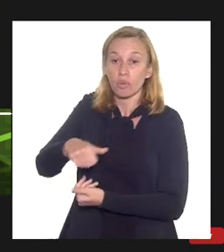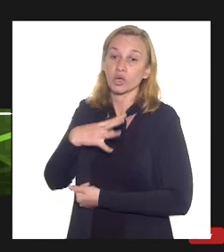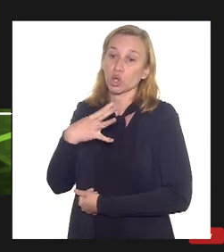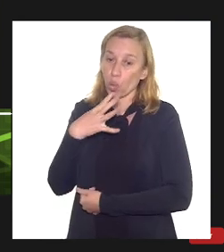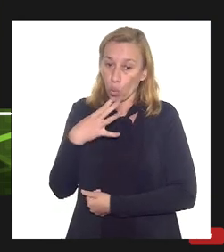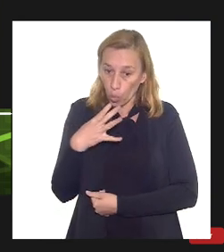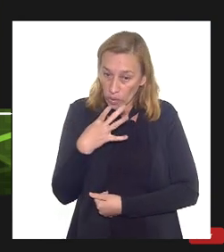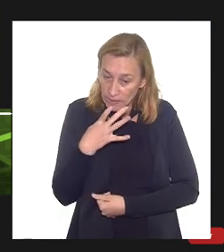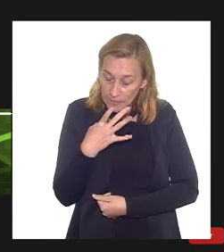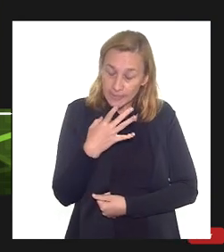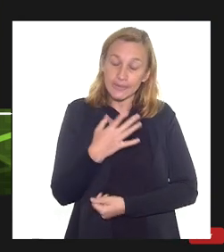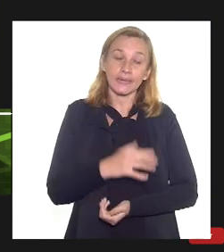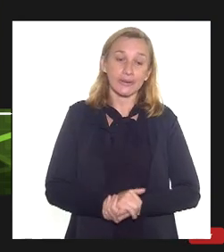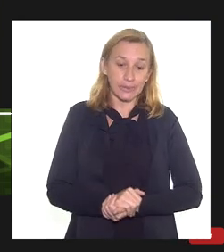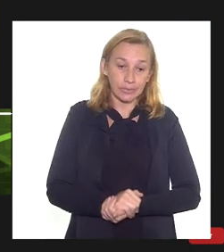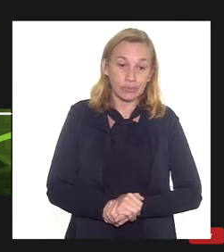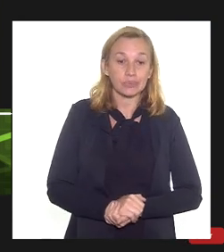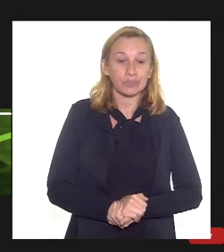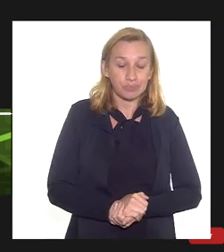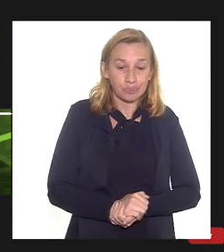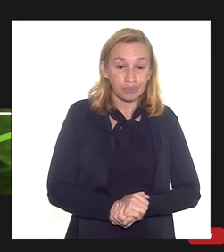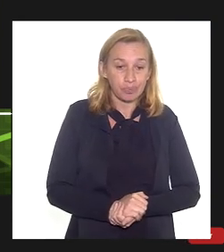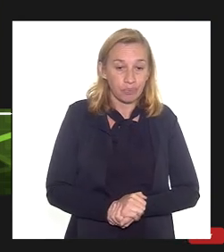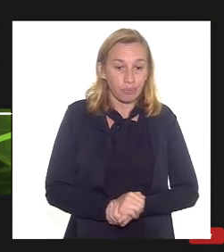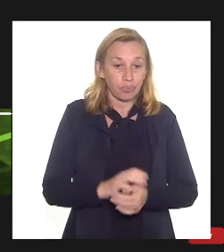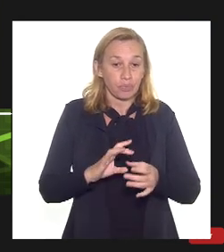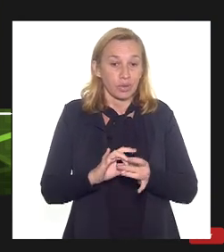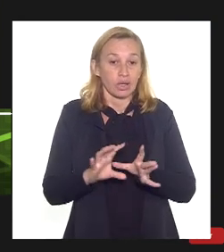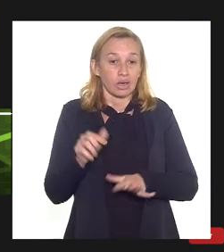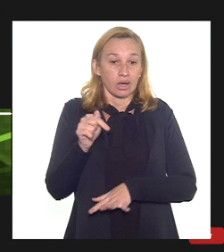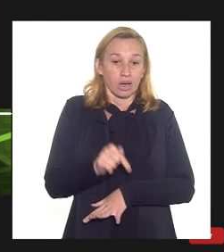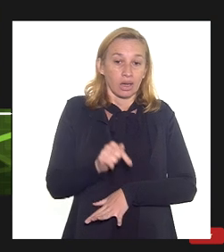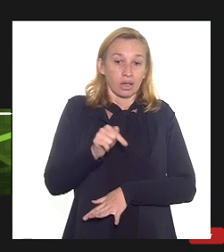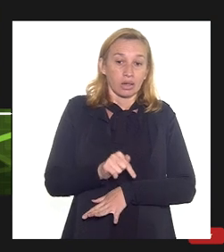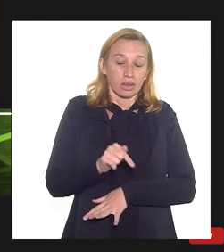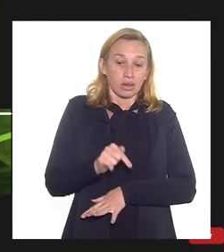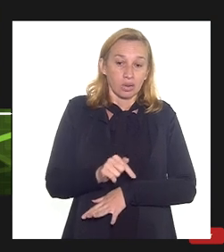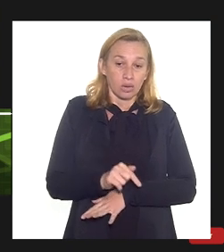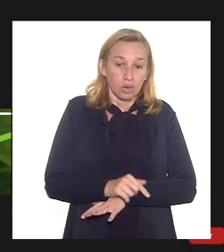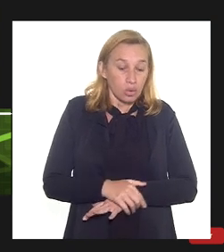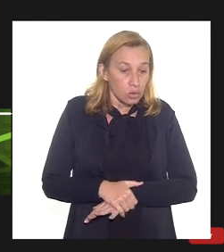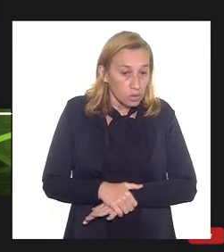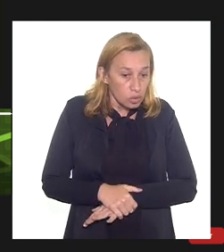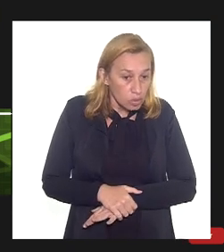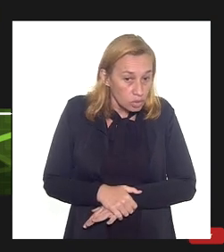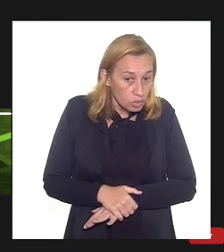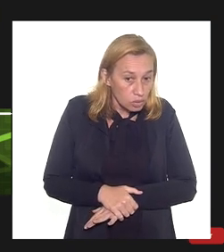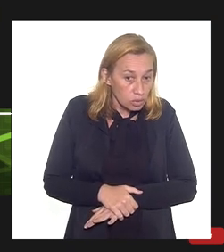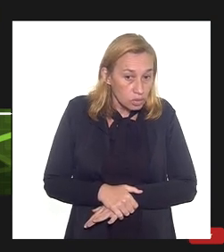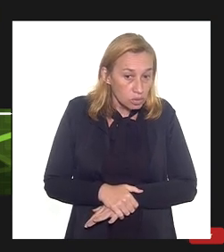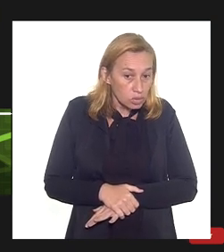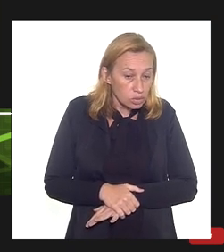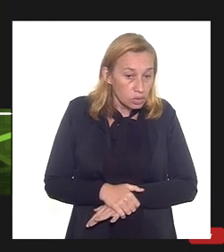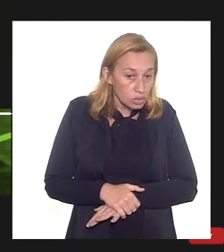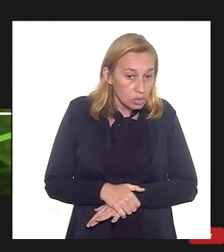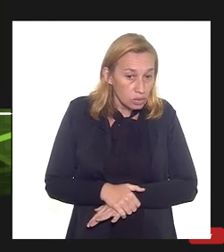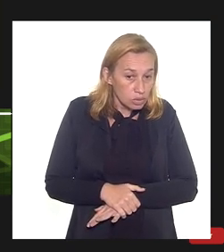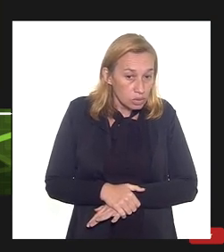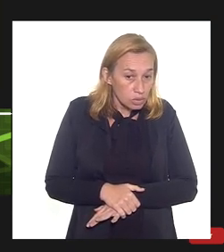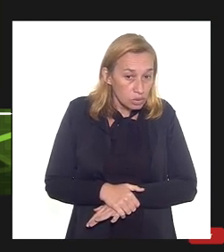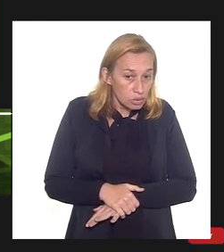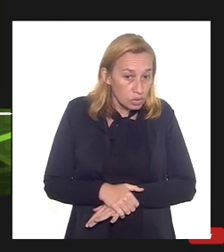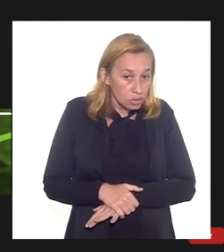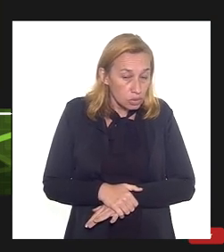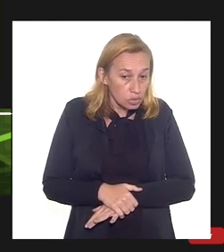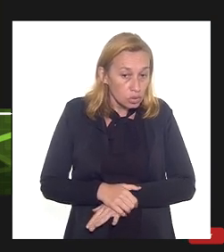não é só aqui no Brasil que a gente utiliza bem verdade que aqui somos digamos assim praticamente